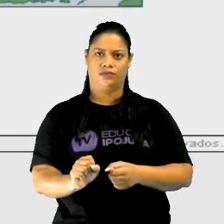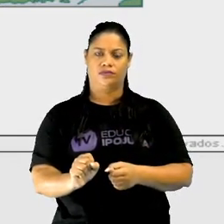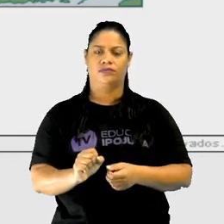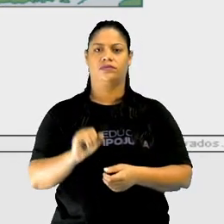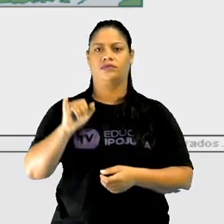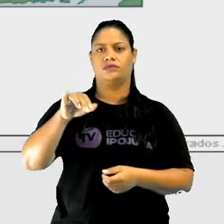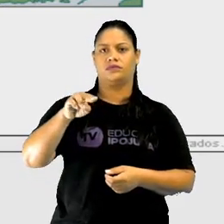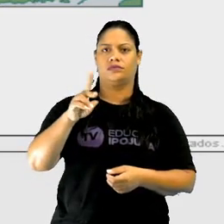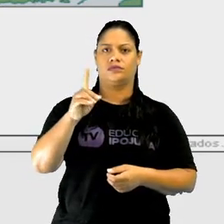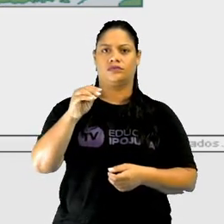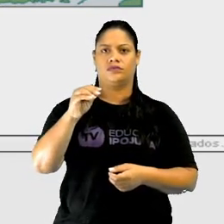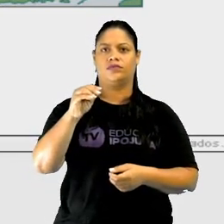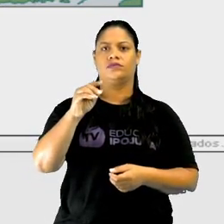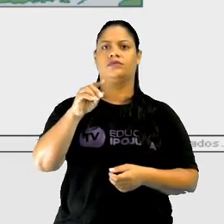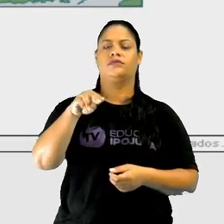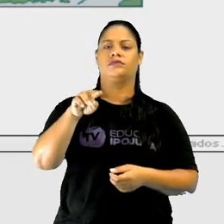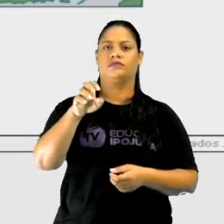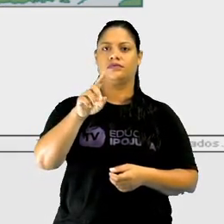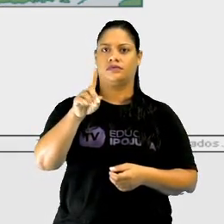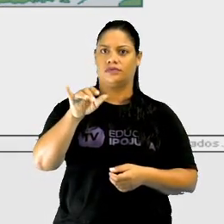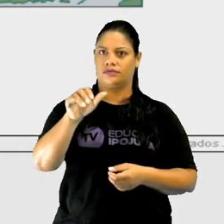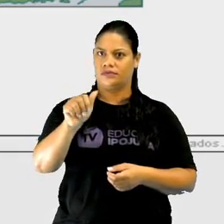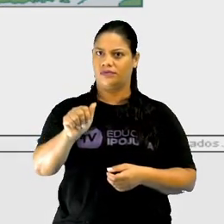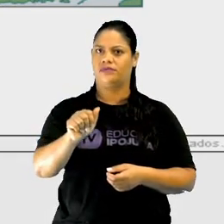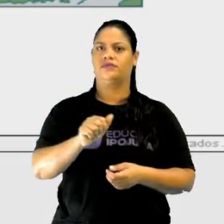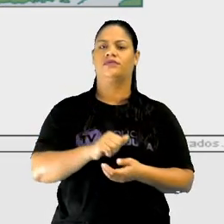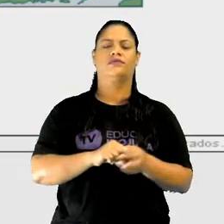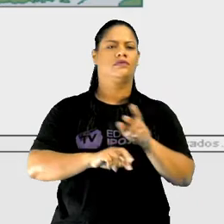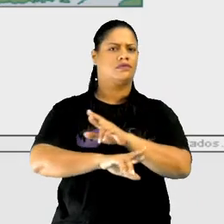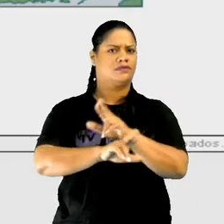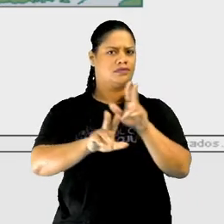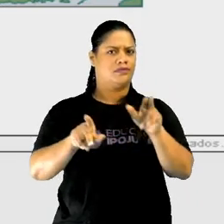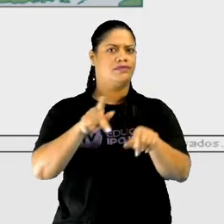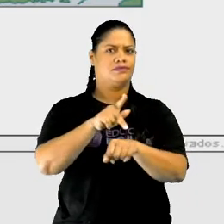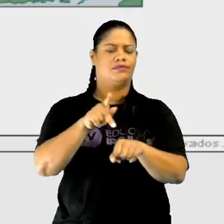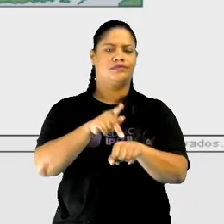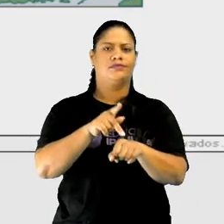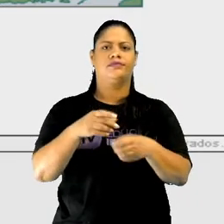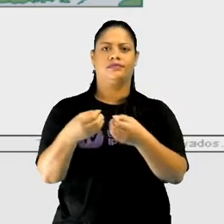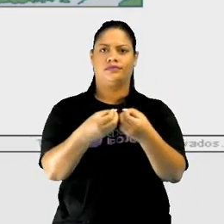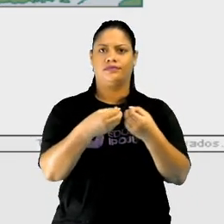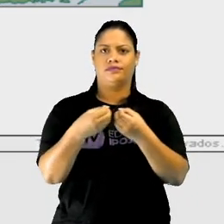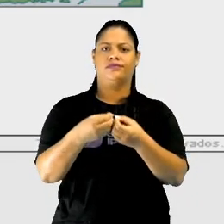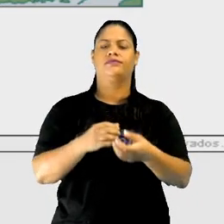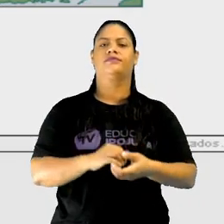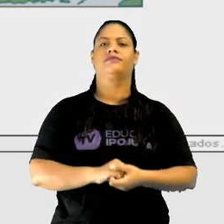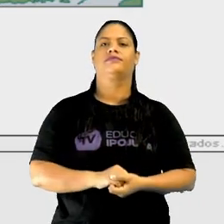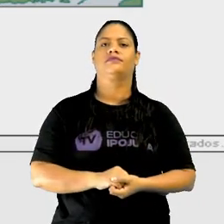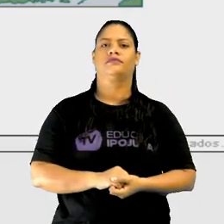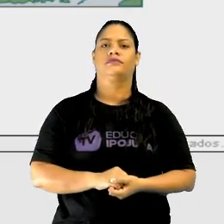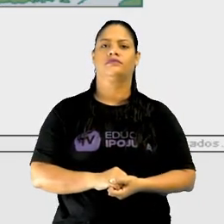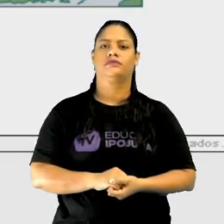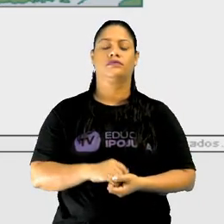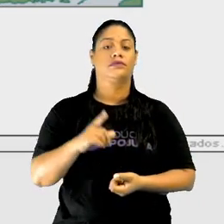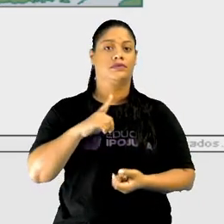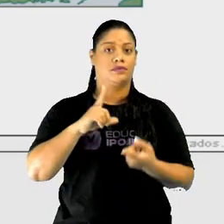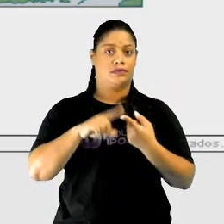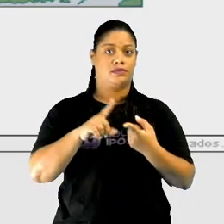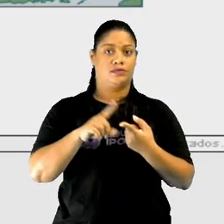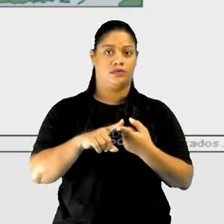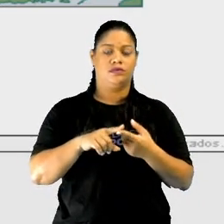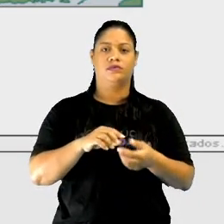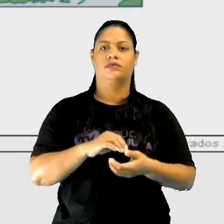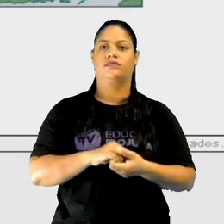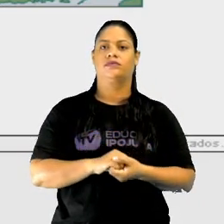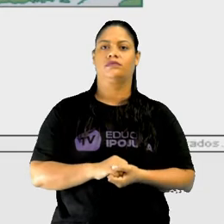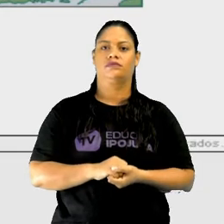Indonésia, Índia. Então a gente tem aí uma vegetação mais densa. A gente tem áreas de deserto, no